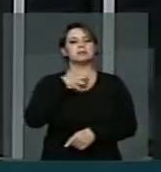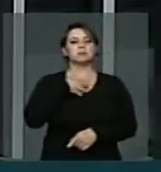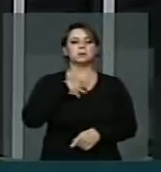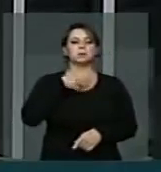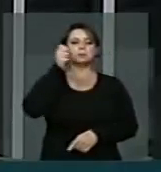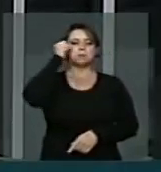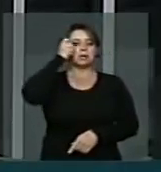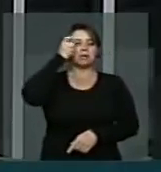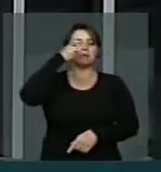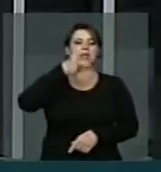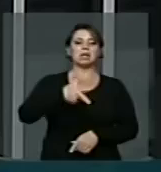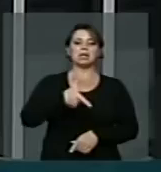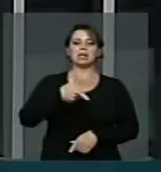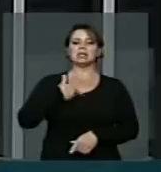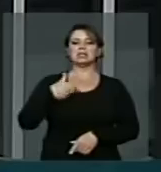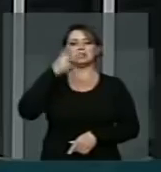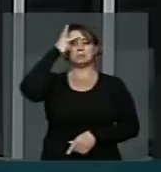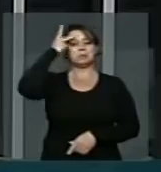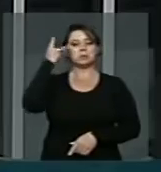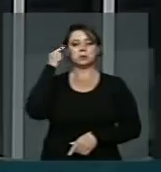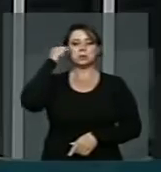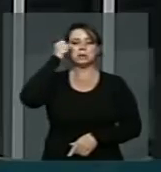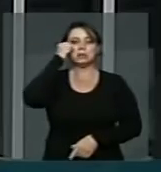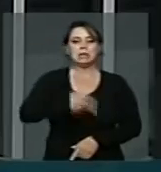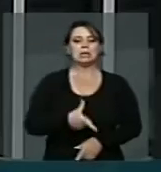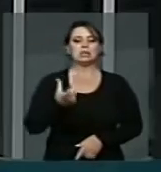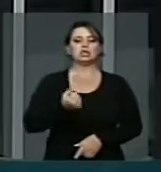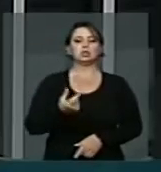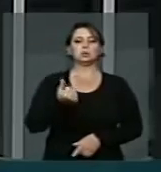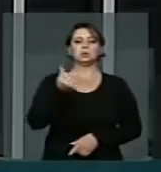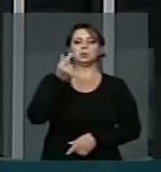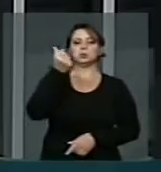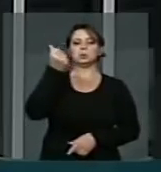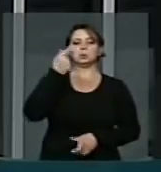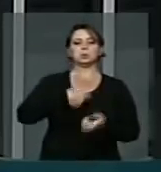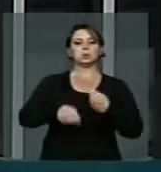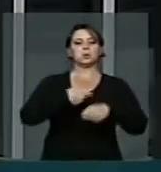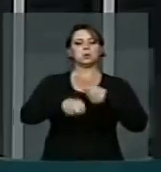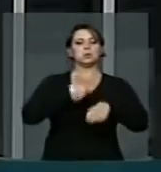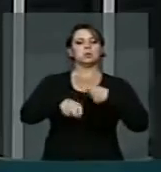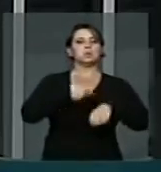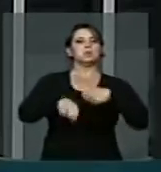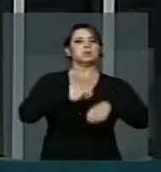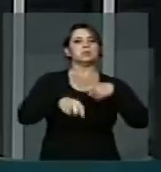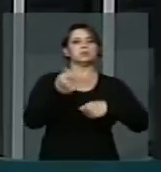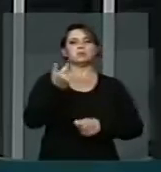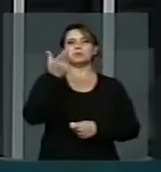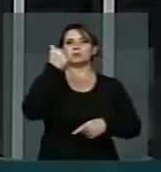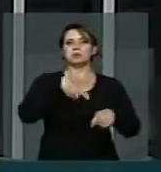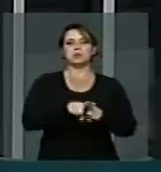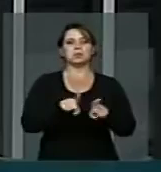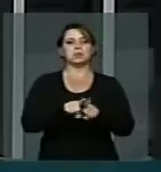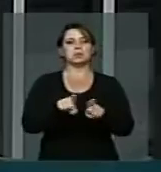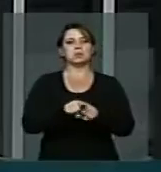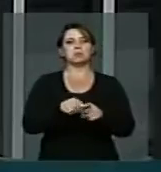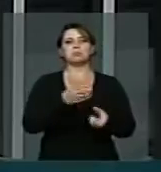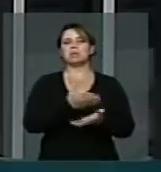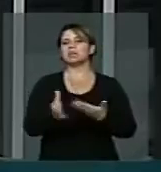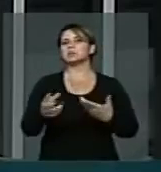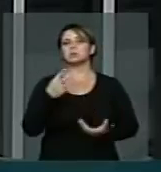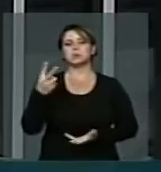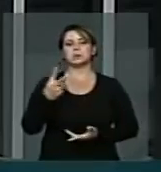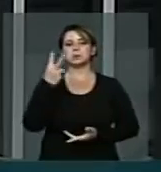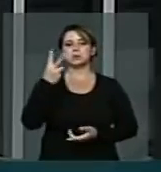interesses do lucro, da ganância, da contabilidade mercantil e dos contravalores de um mundo